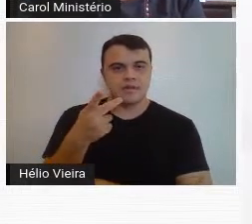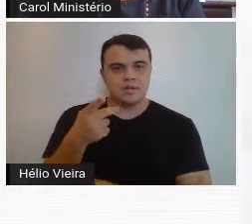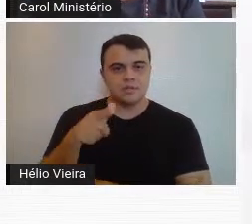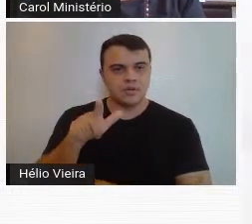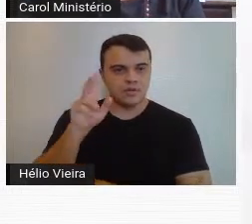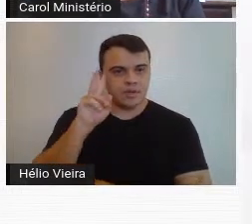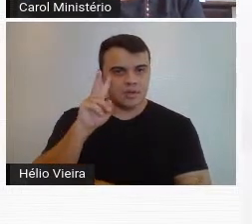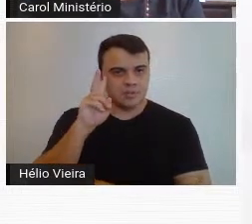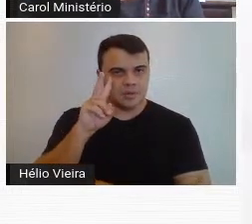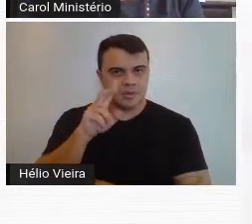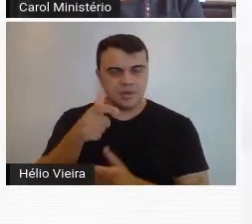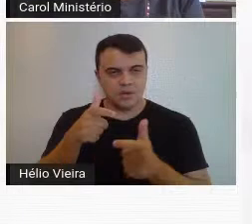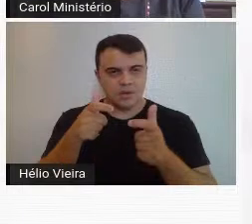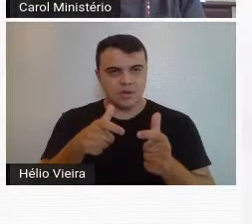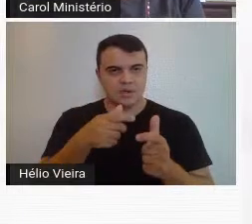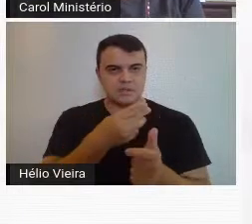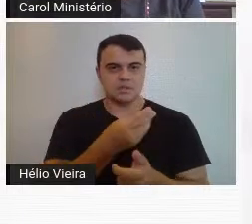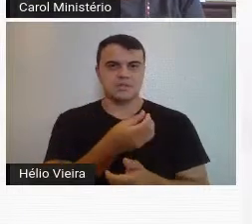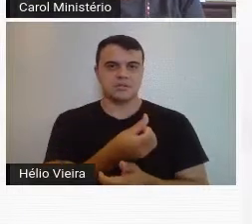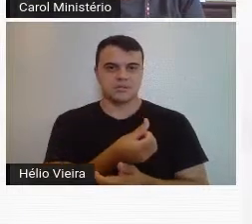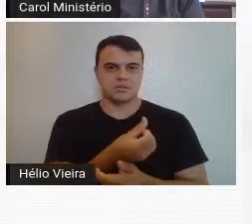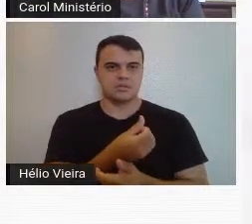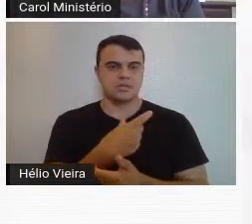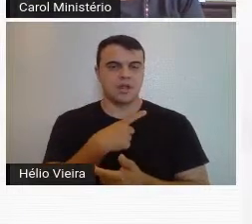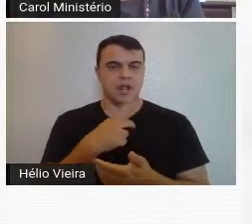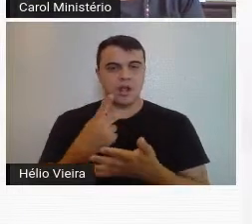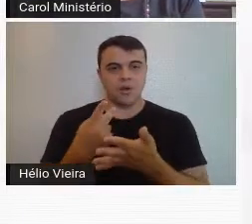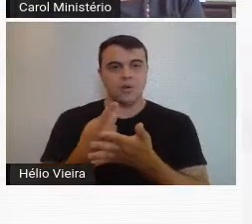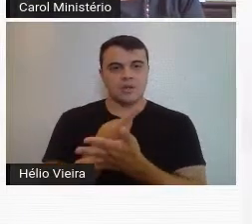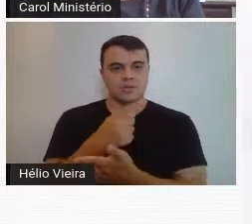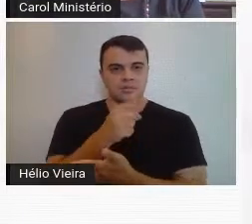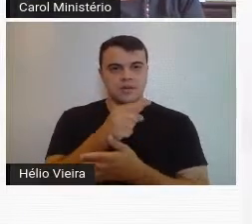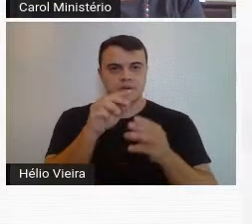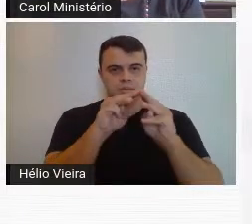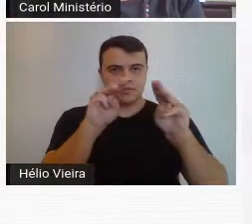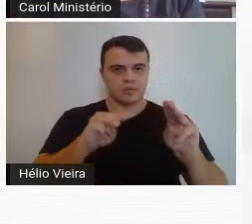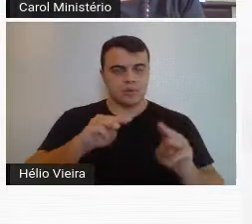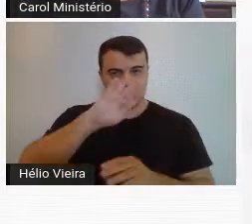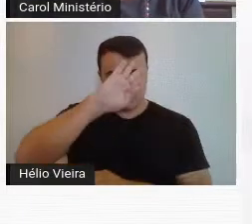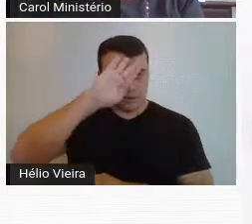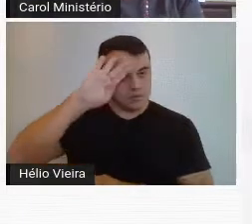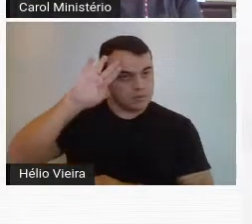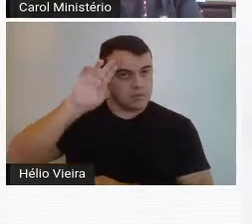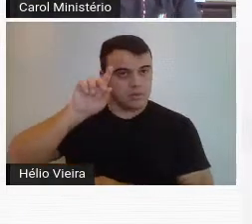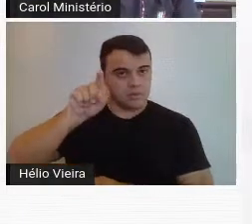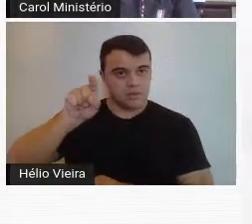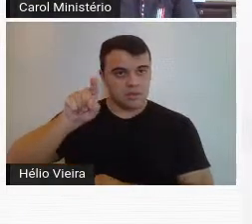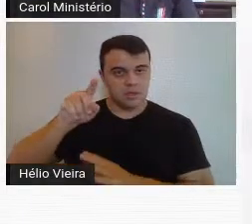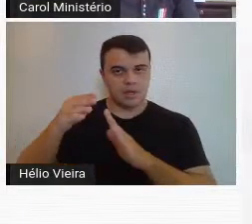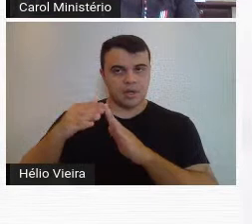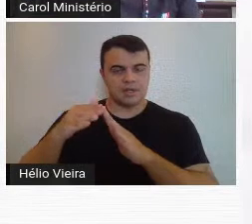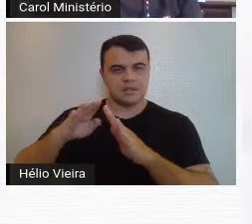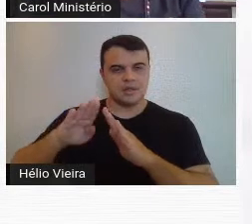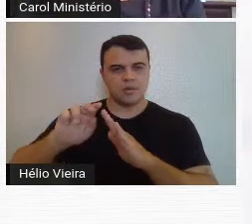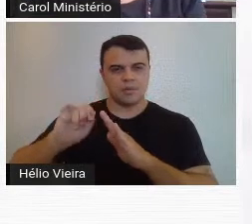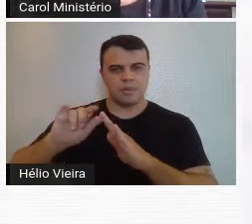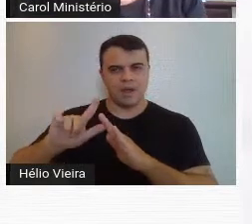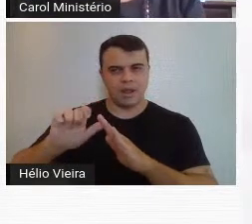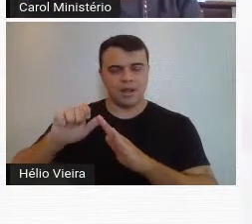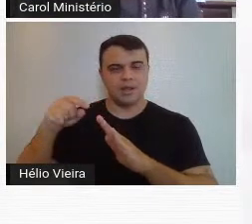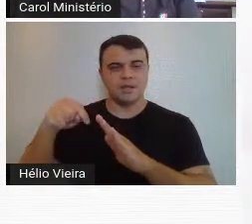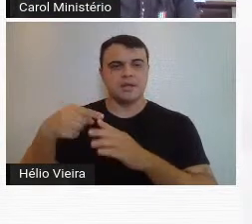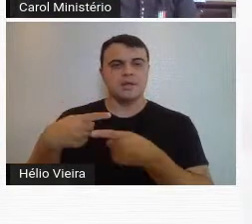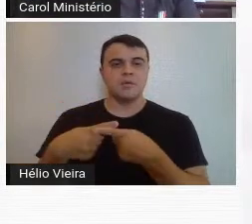um pouco com a memória do Salão de 36, que aconteceu lá no Museu da Pampulha, no espaço da Casa do Baile, que